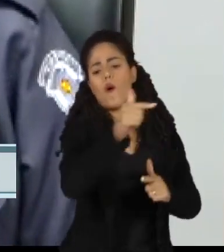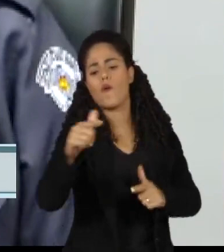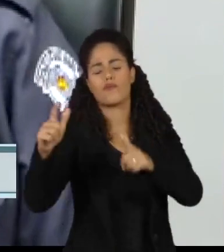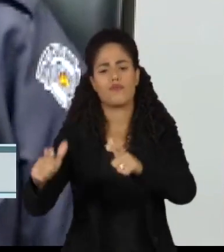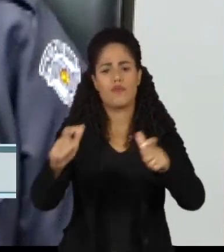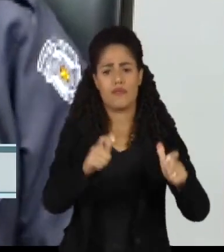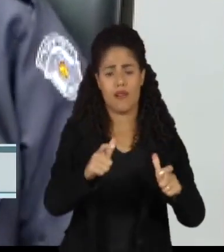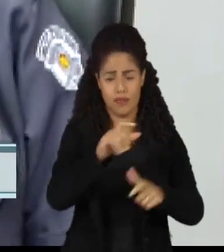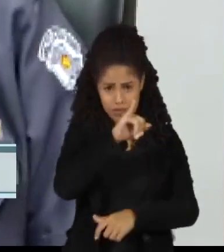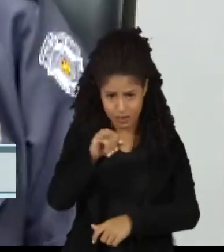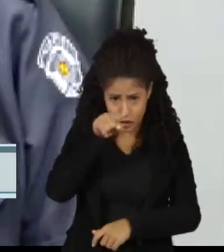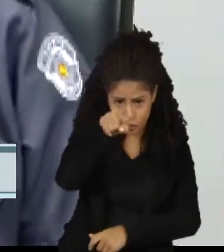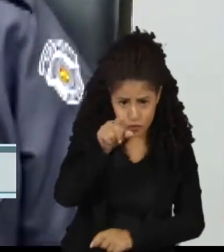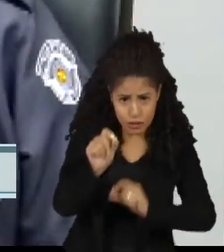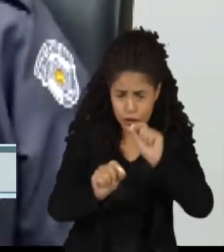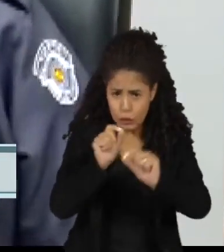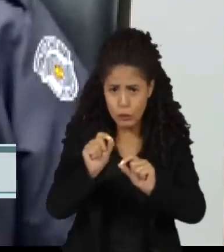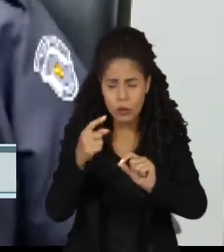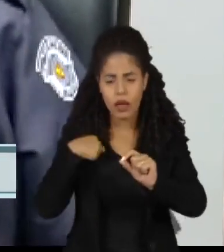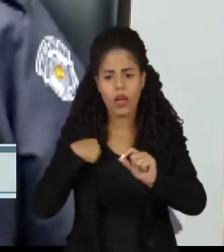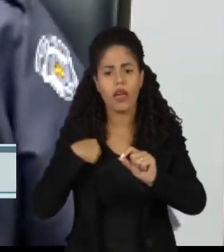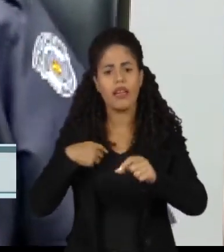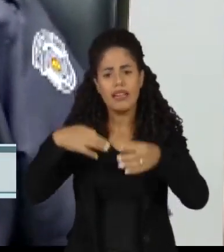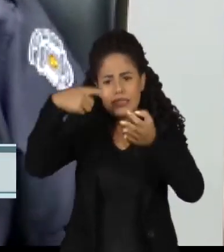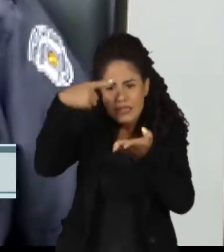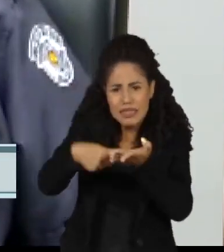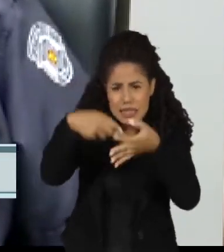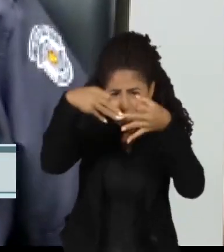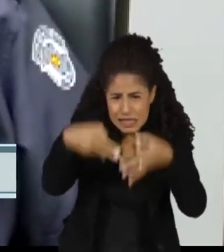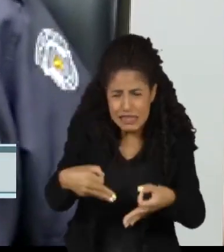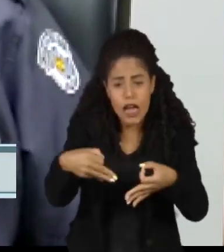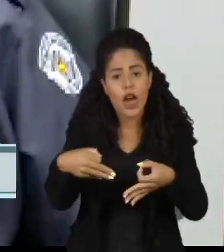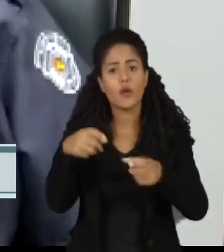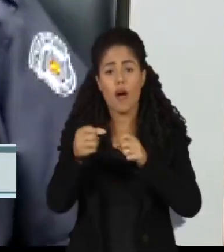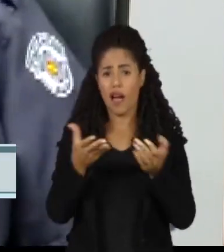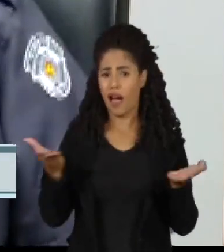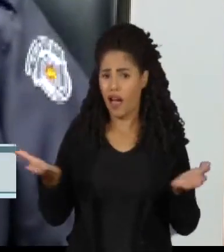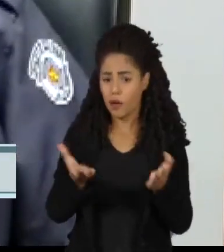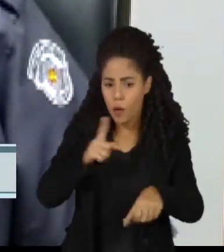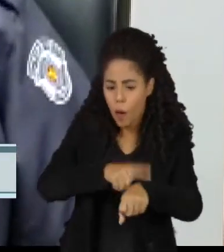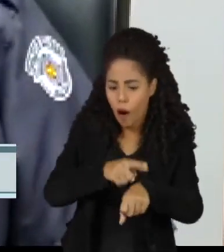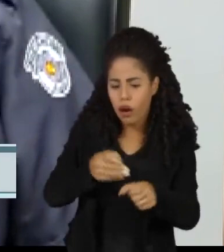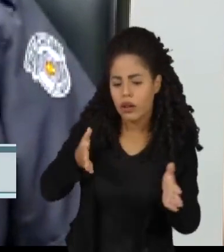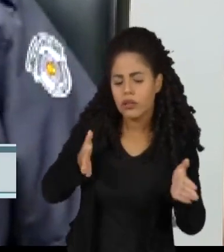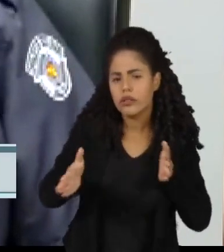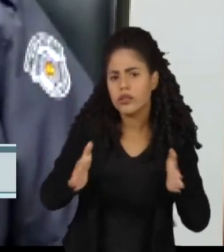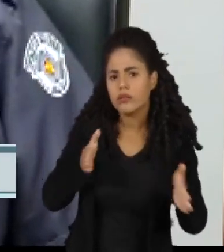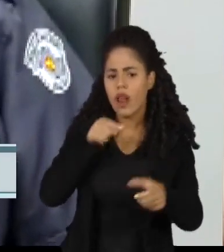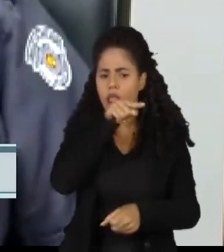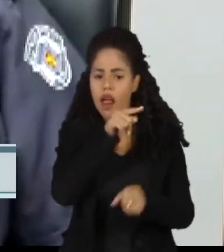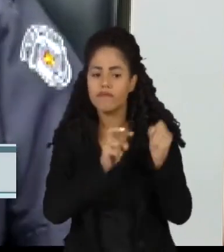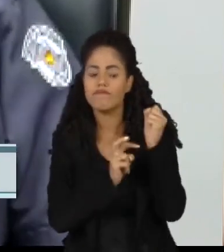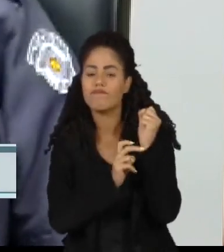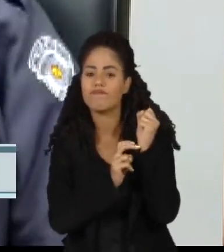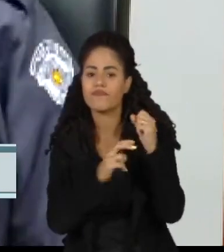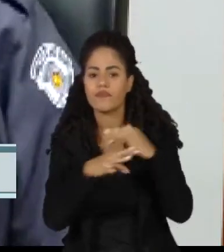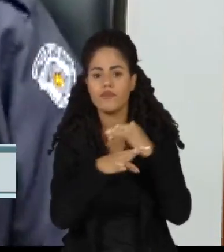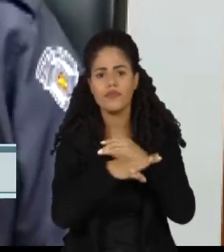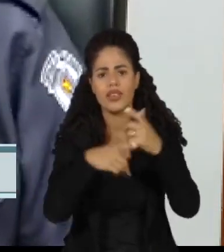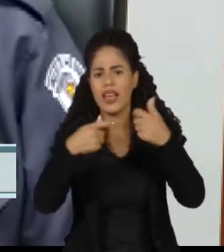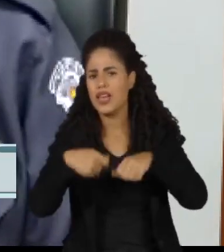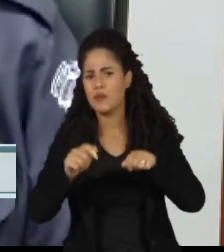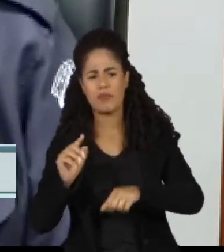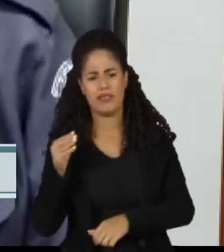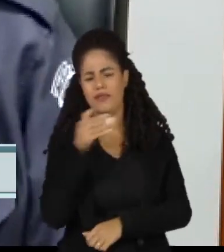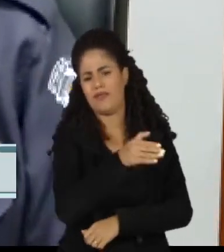E se você não tem uma missão específica agora lá na cidade de São Sebastião, não vá para